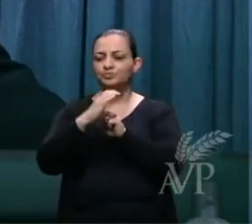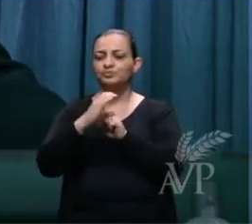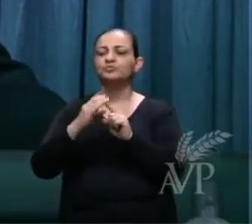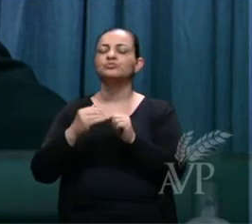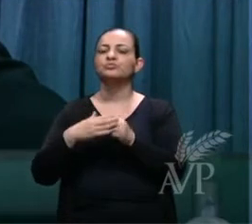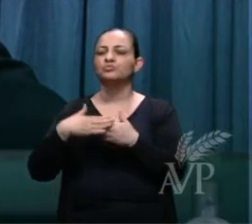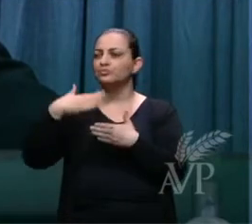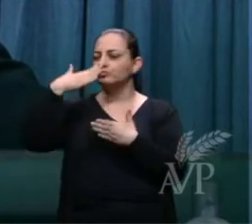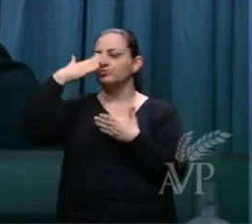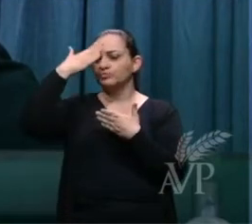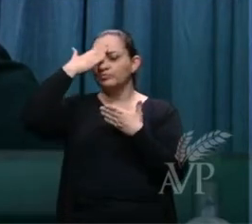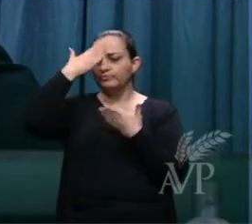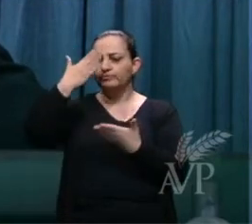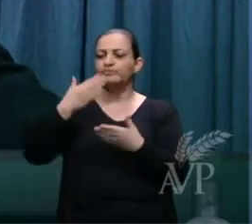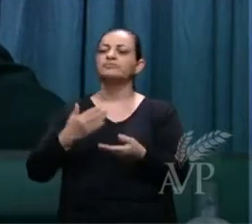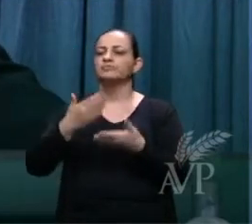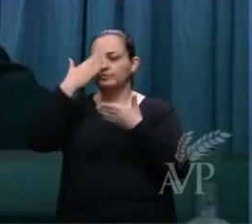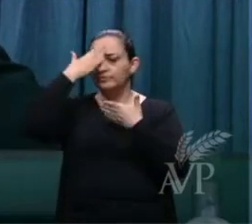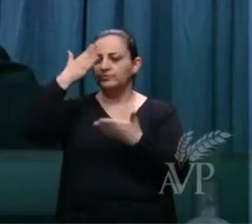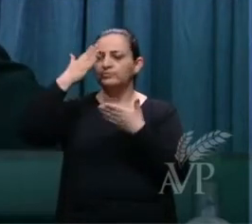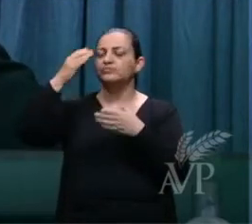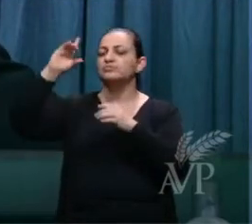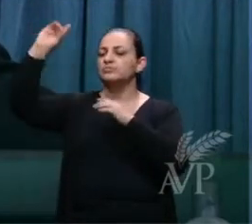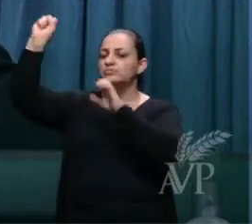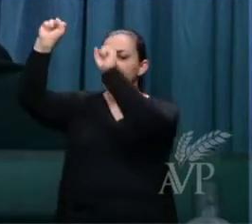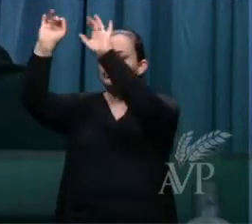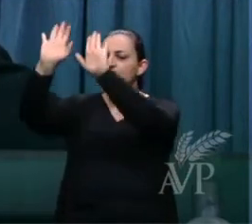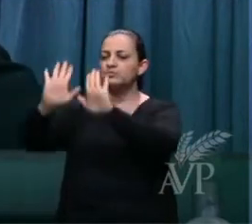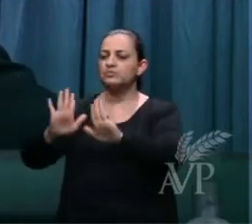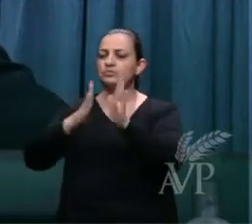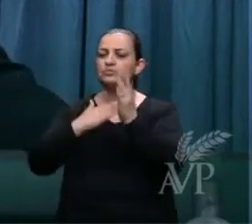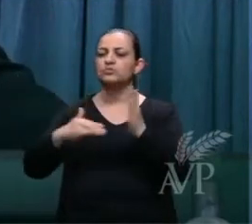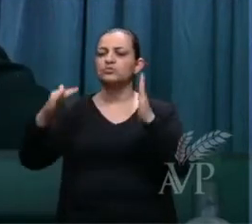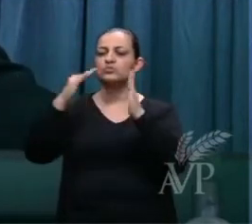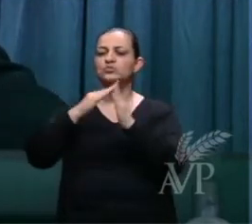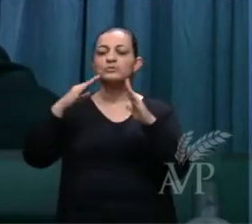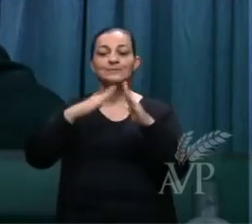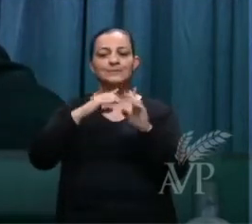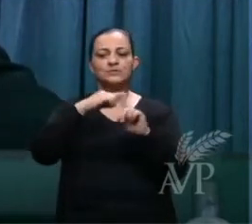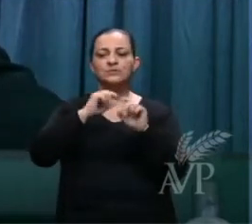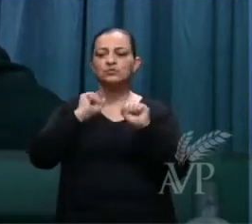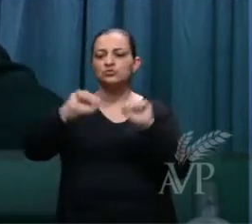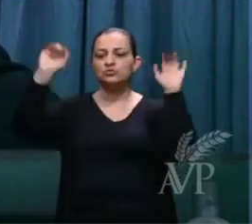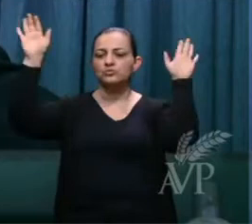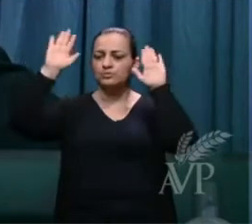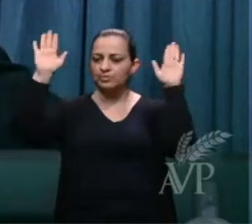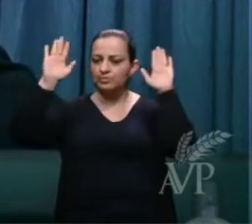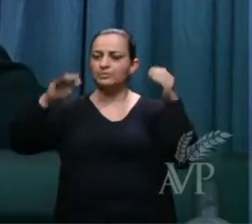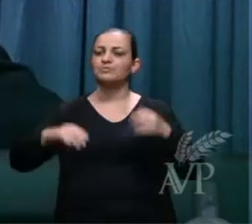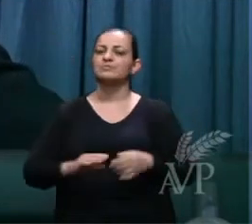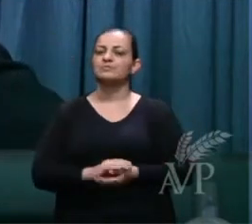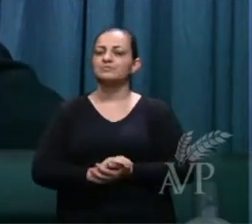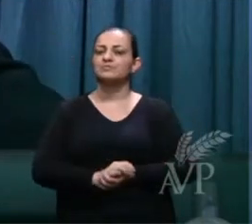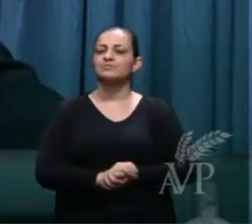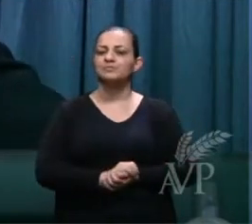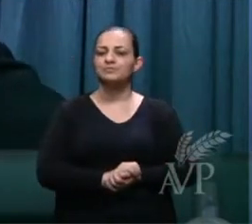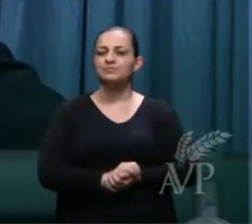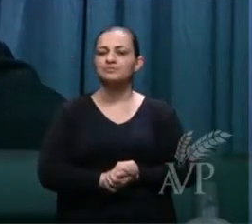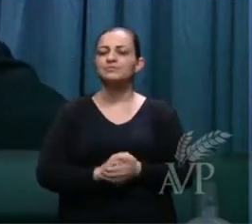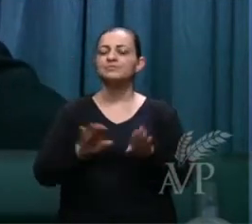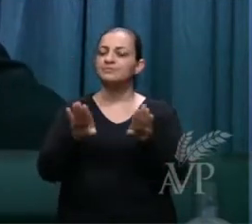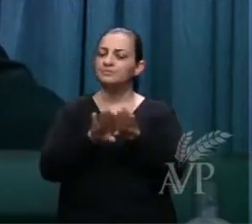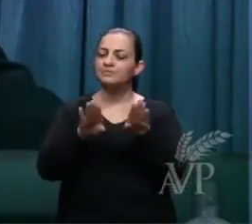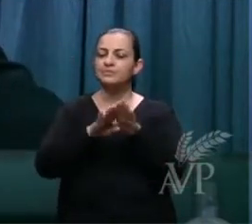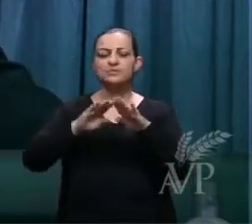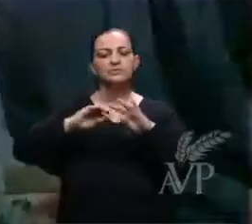a minha saudação a vocês. Deus abençoe a vocês. A igreja pode fazer assim para eles e assim